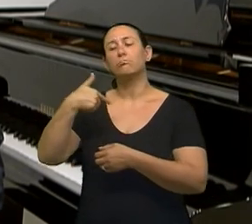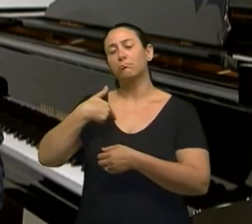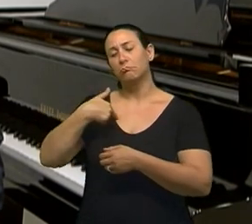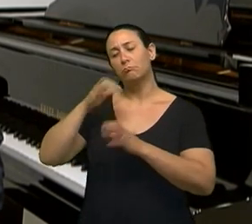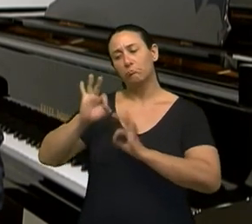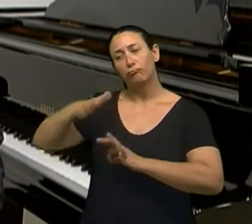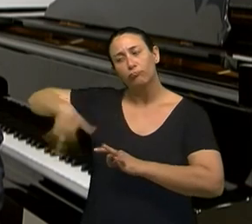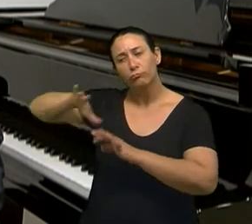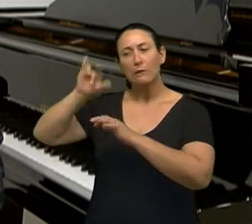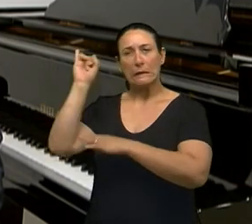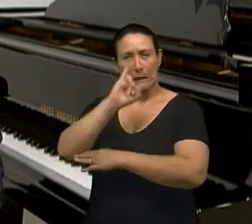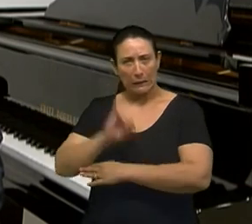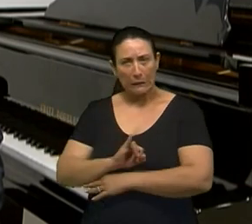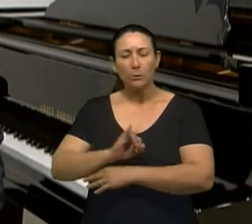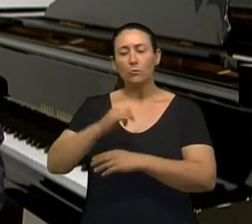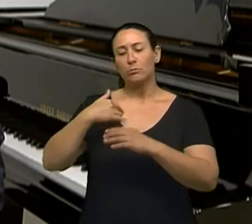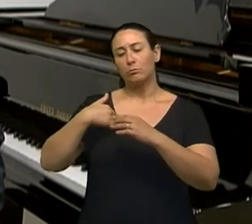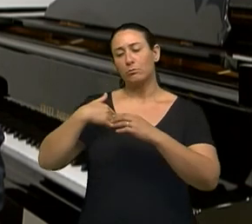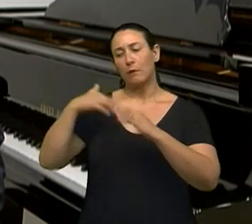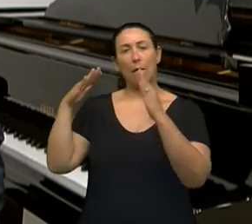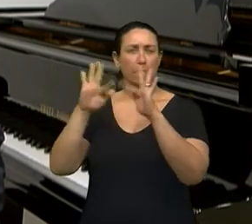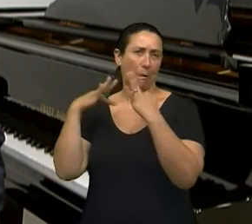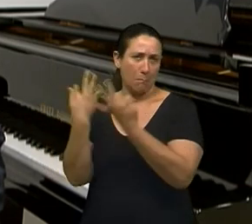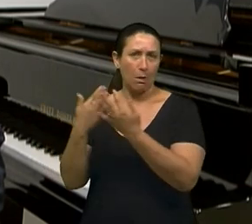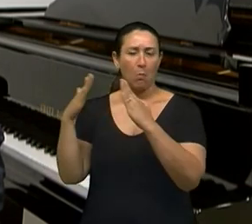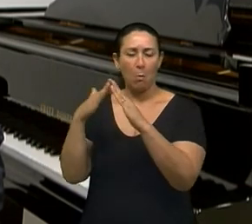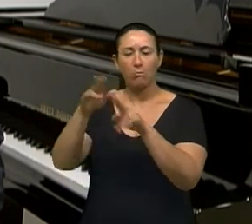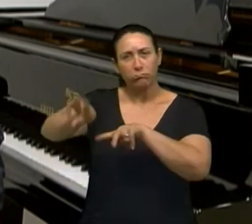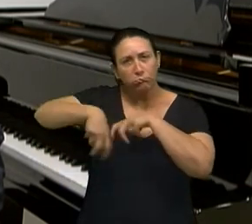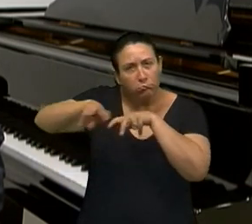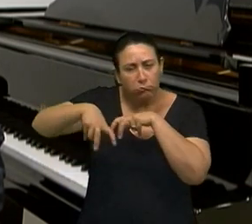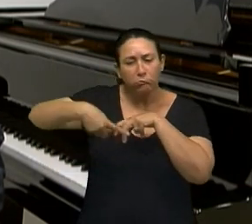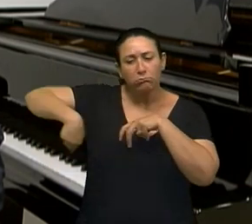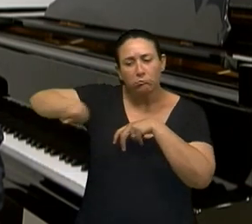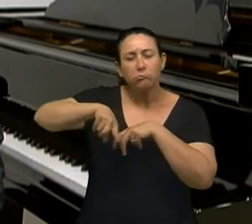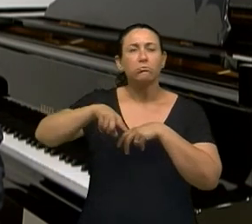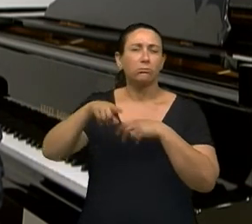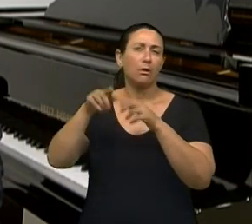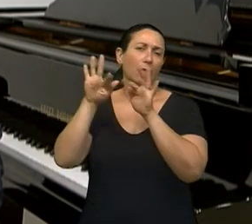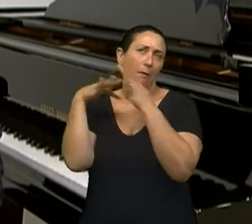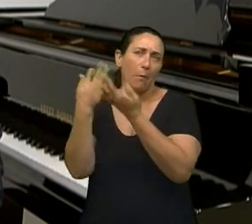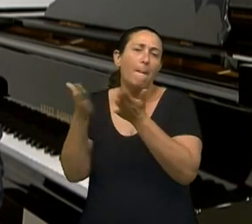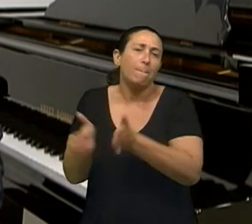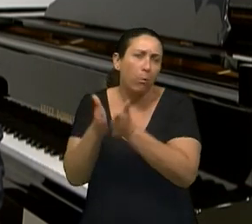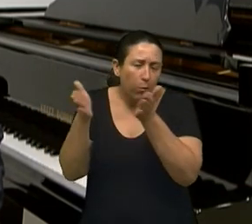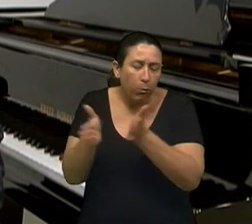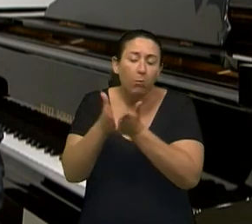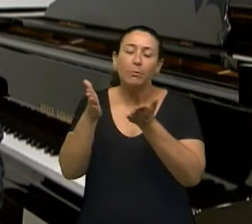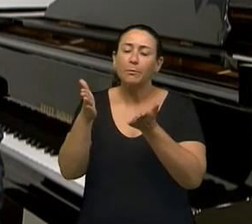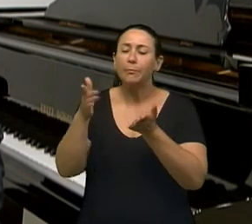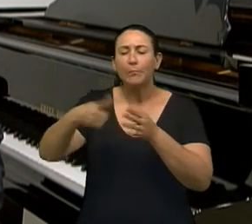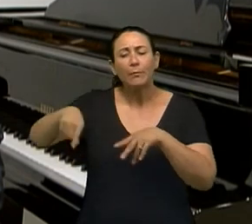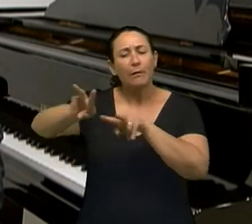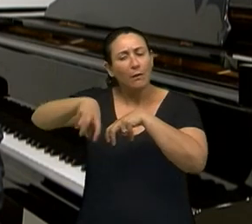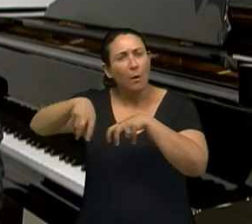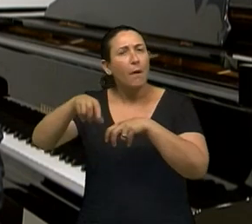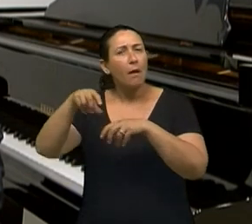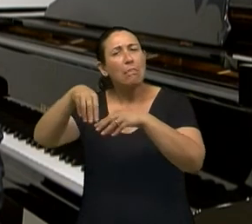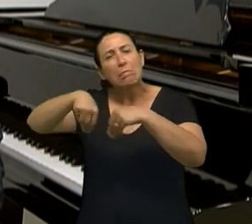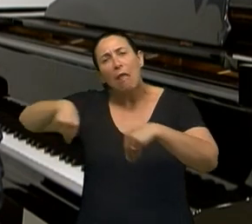onde meus pais eram pobres, eram agricultores, com poucas terras. E eu sempre gostei